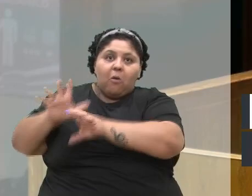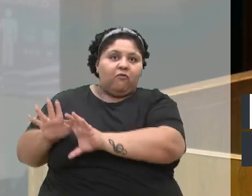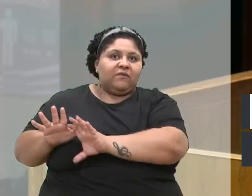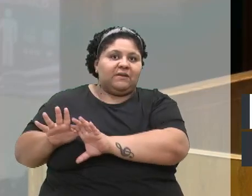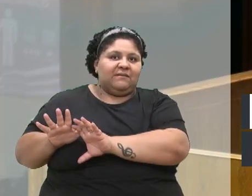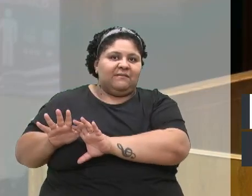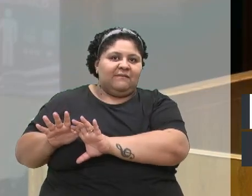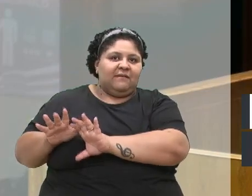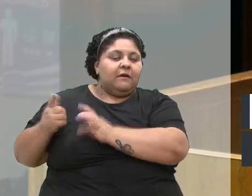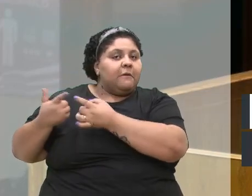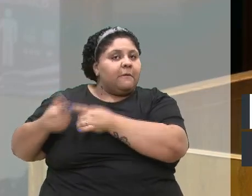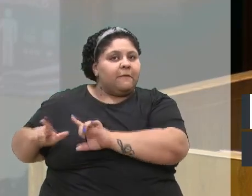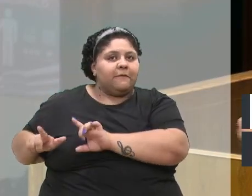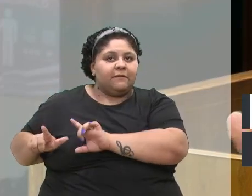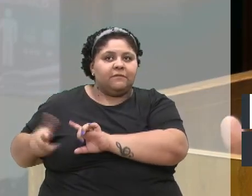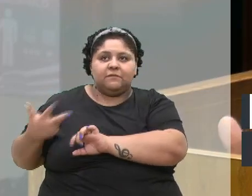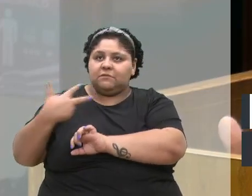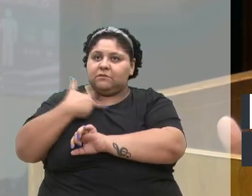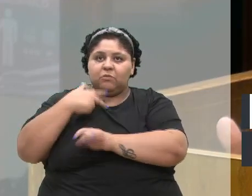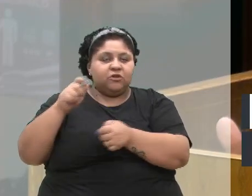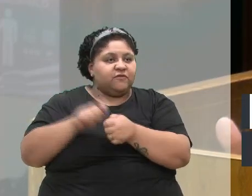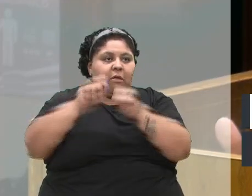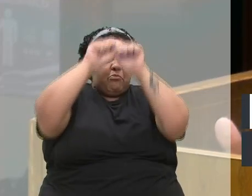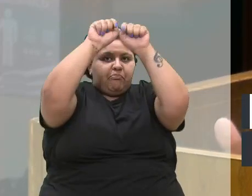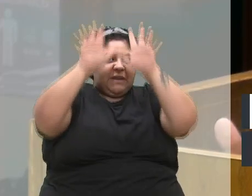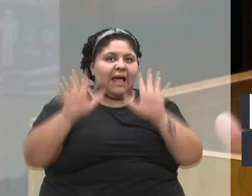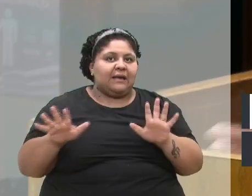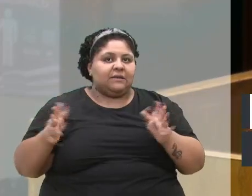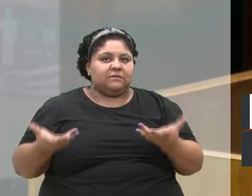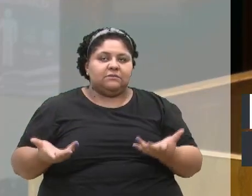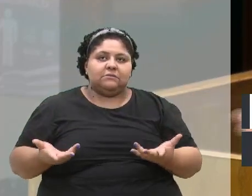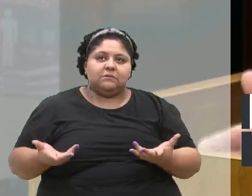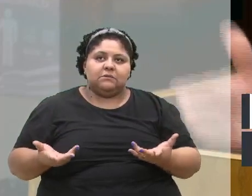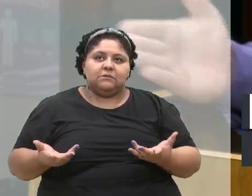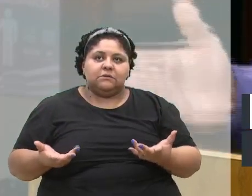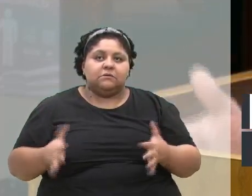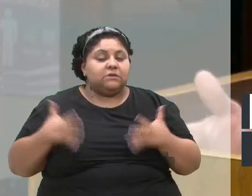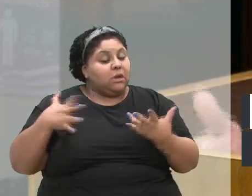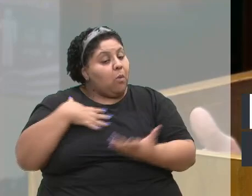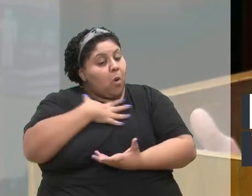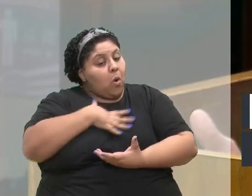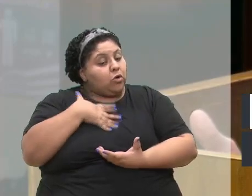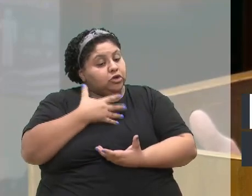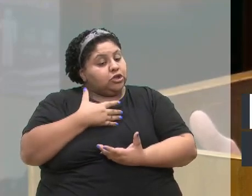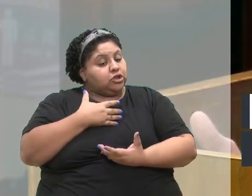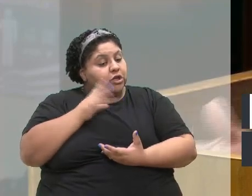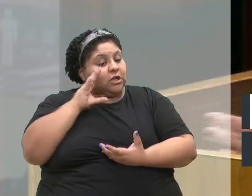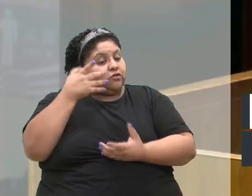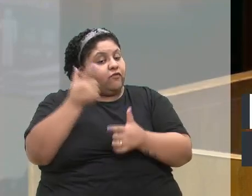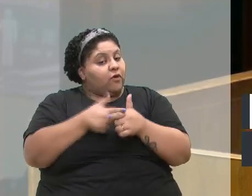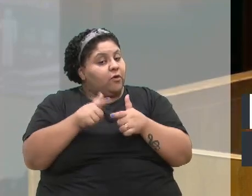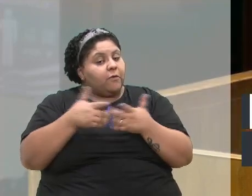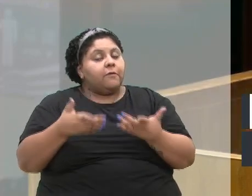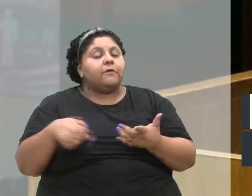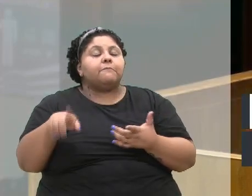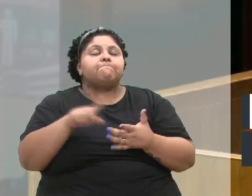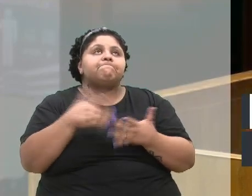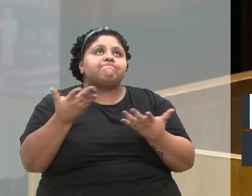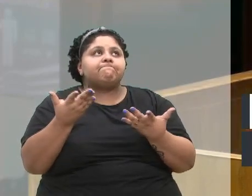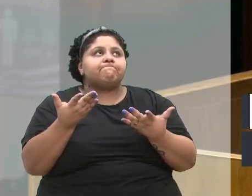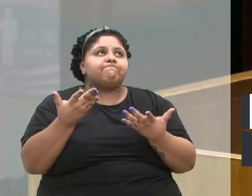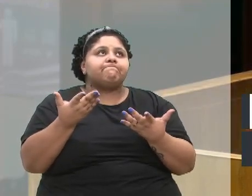mas não se pode fazer milagre. Então é uma forma de resolver o problema. Mas aí tipo assim,